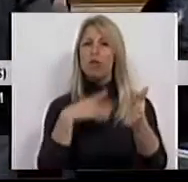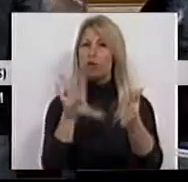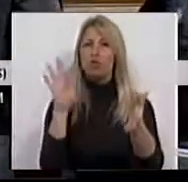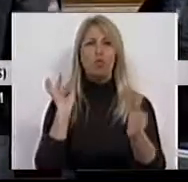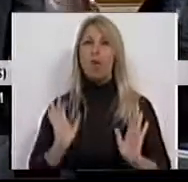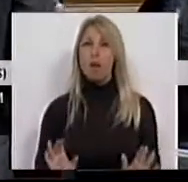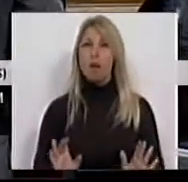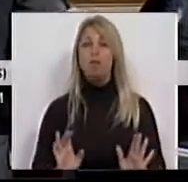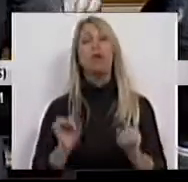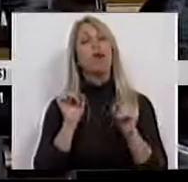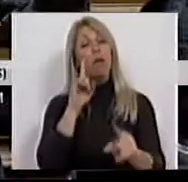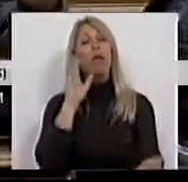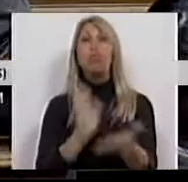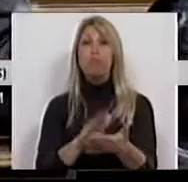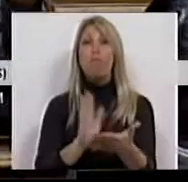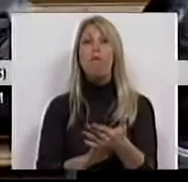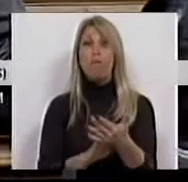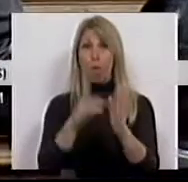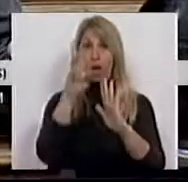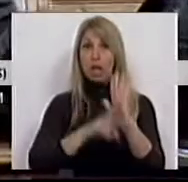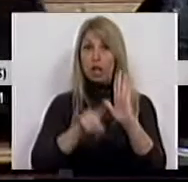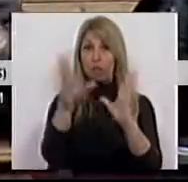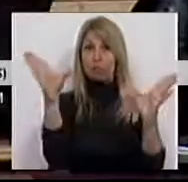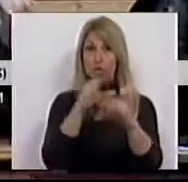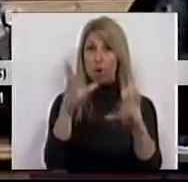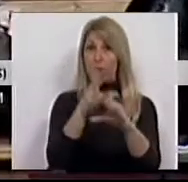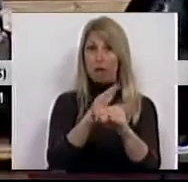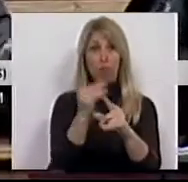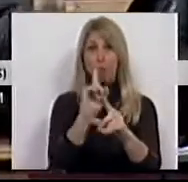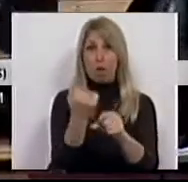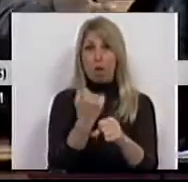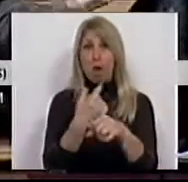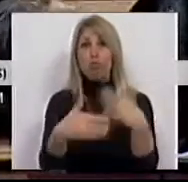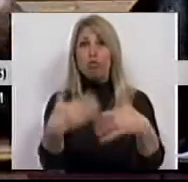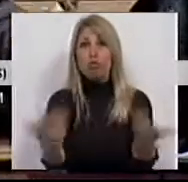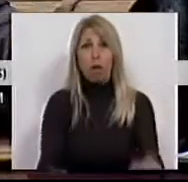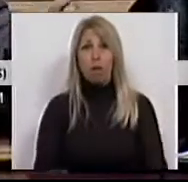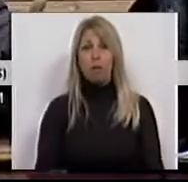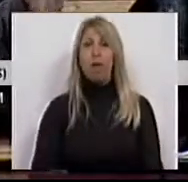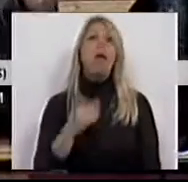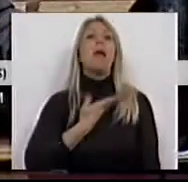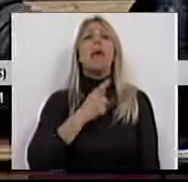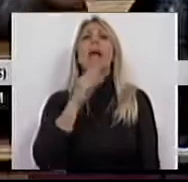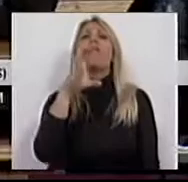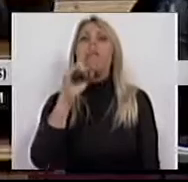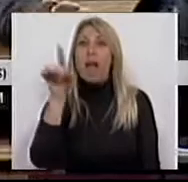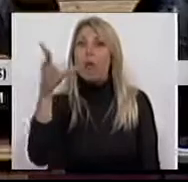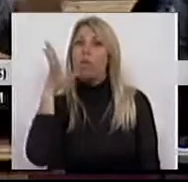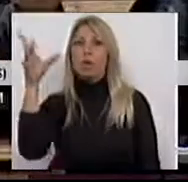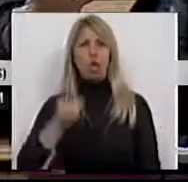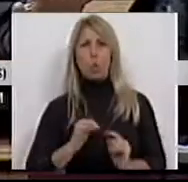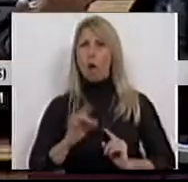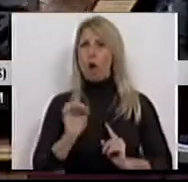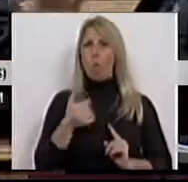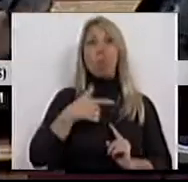-se, a realidade assim o provou, que este regime extraordinário não funciona. É a DECO, não é o Bloco de Esquerda, que diz que as